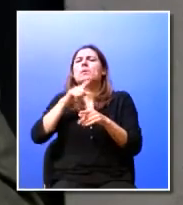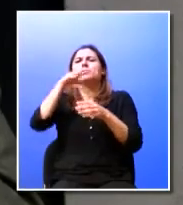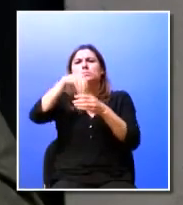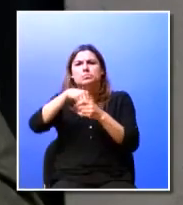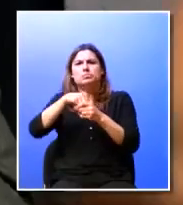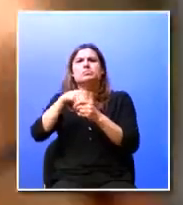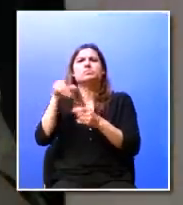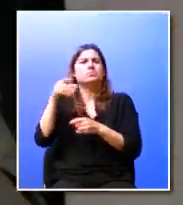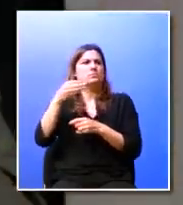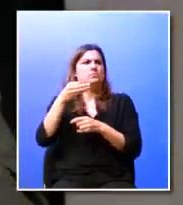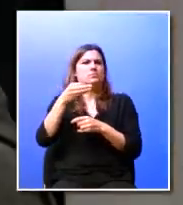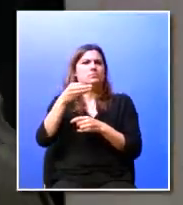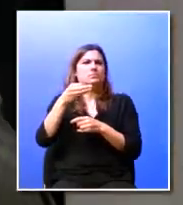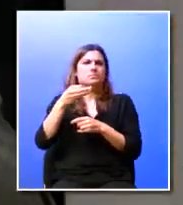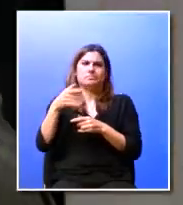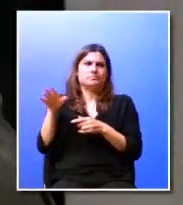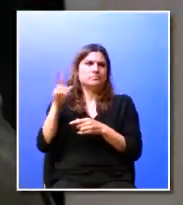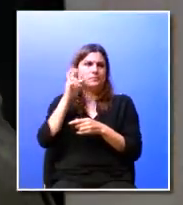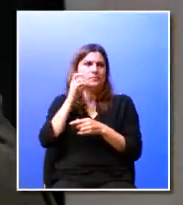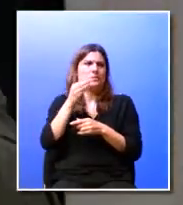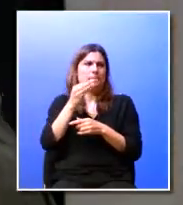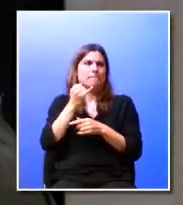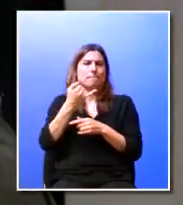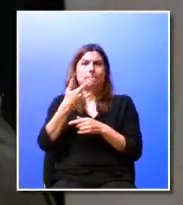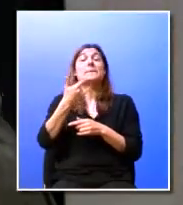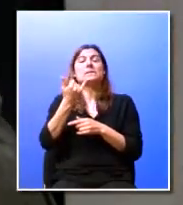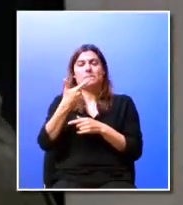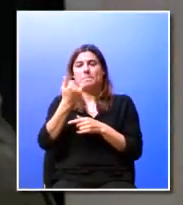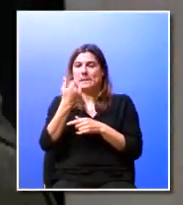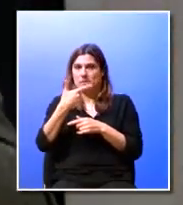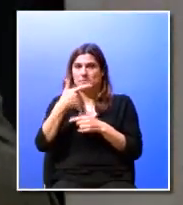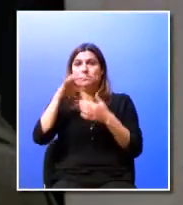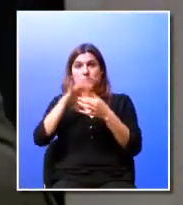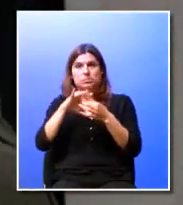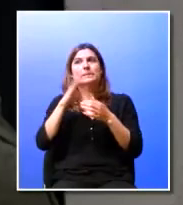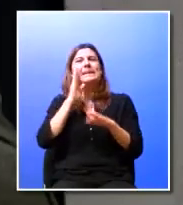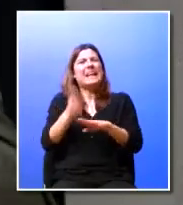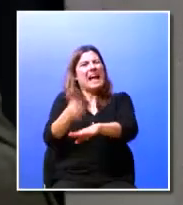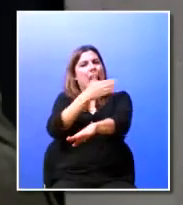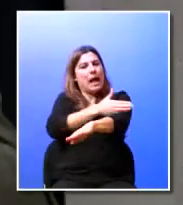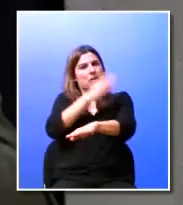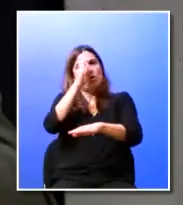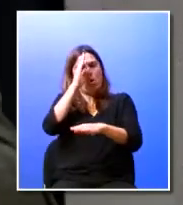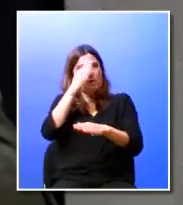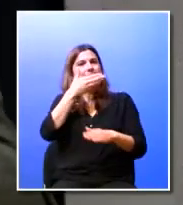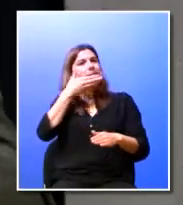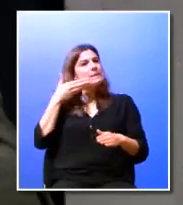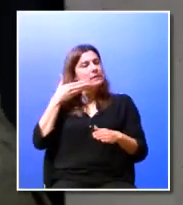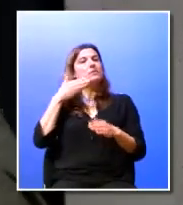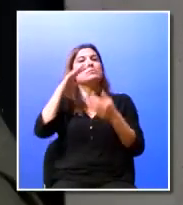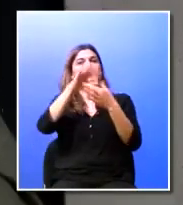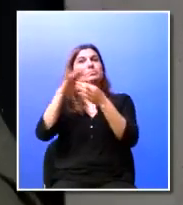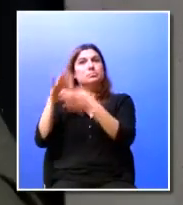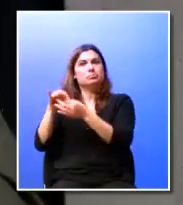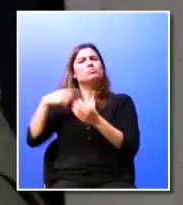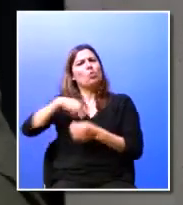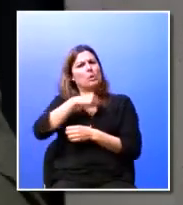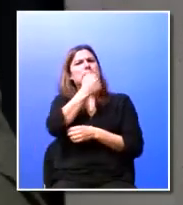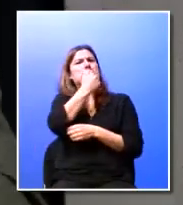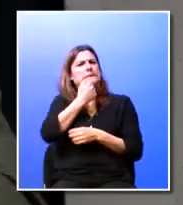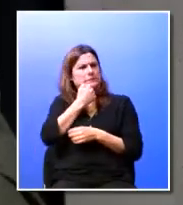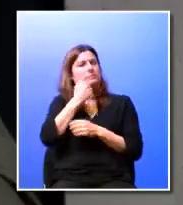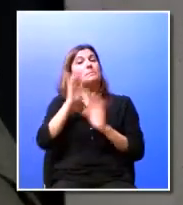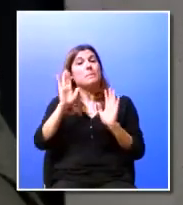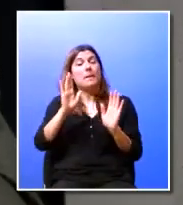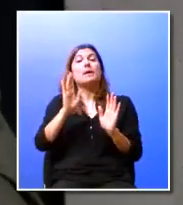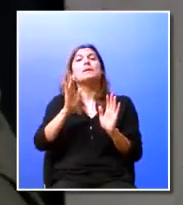pitches eles têm um objetivo claro é identificar os melhores alunos o mais cedo possível e nós ficamos muito contentes que isso aconteça mas